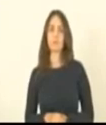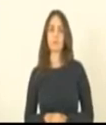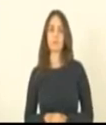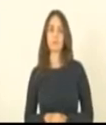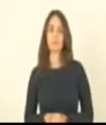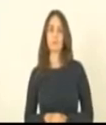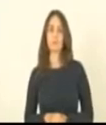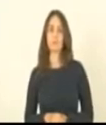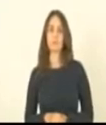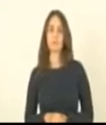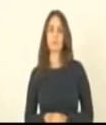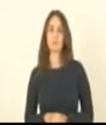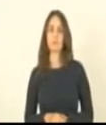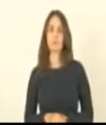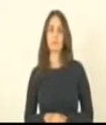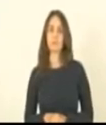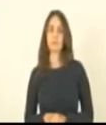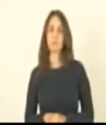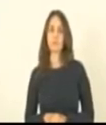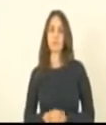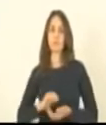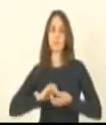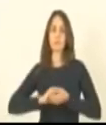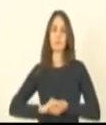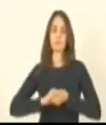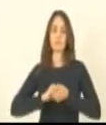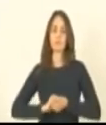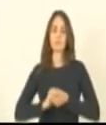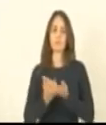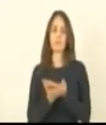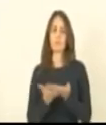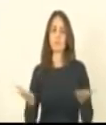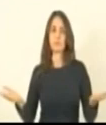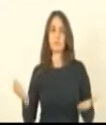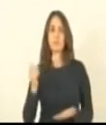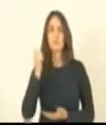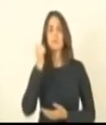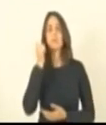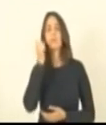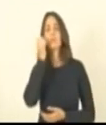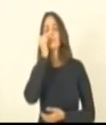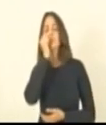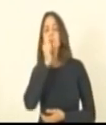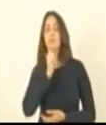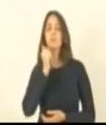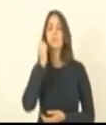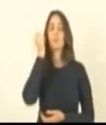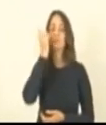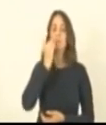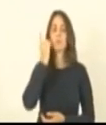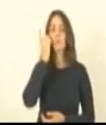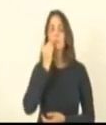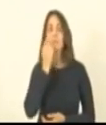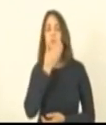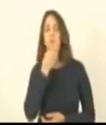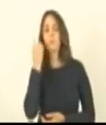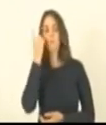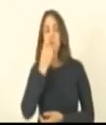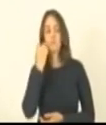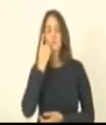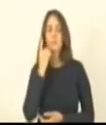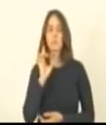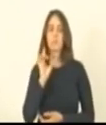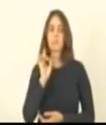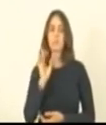e aí cumprimento os nobres colegas também para justificar o voto não